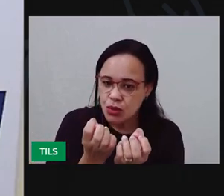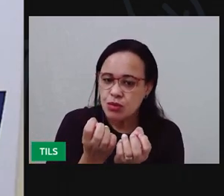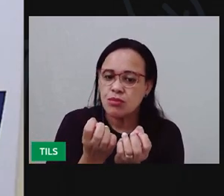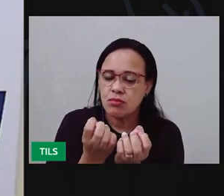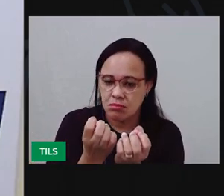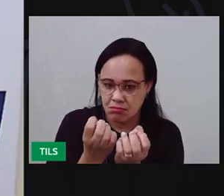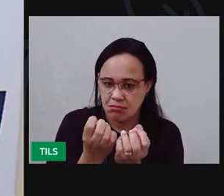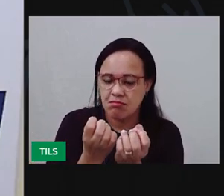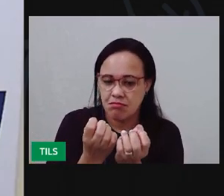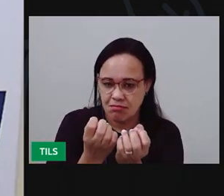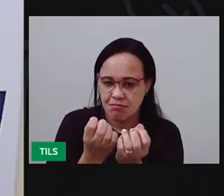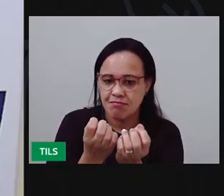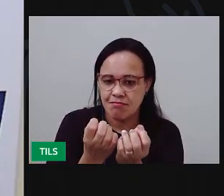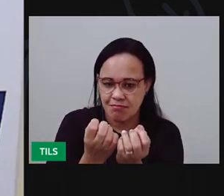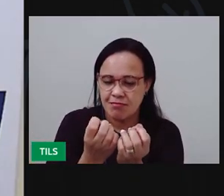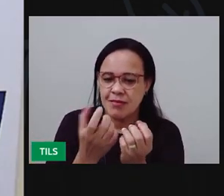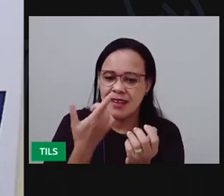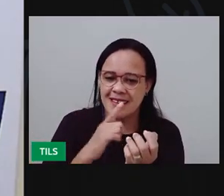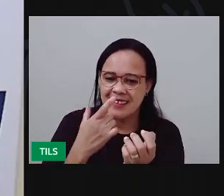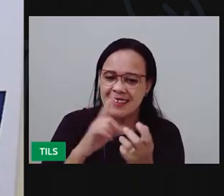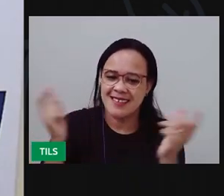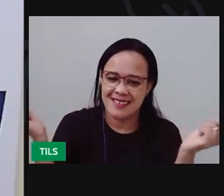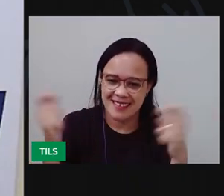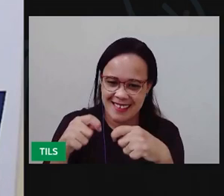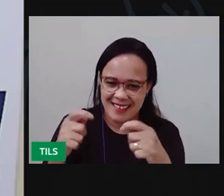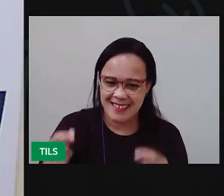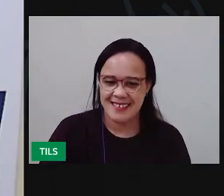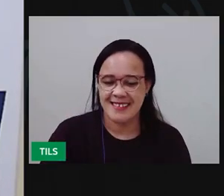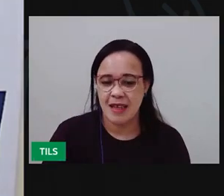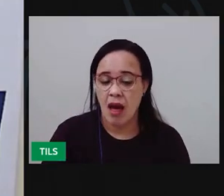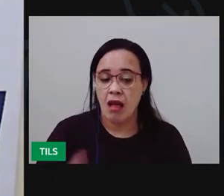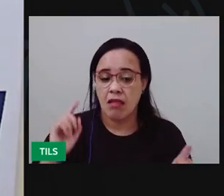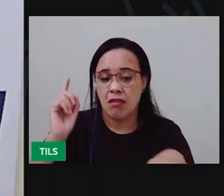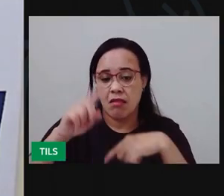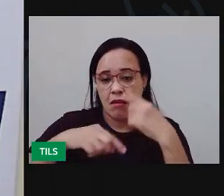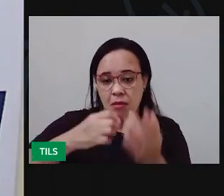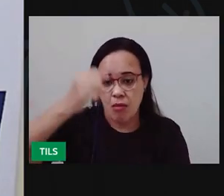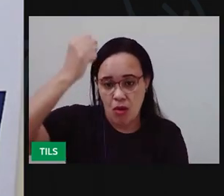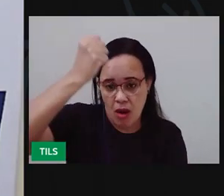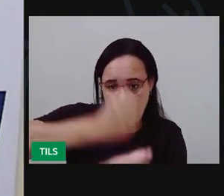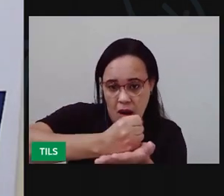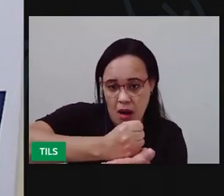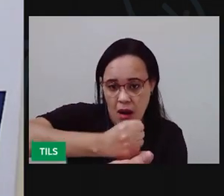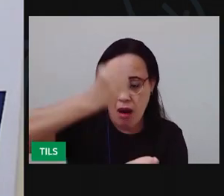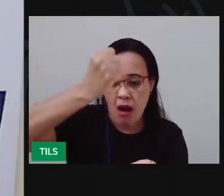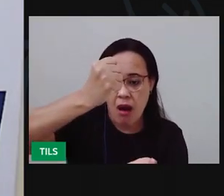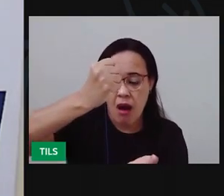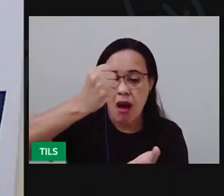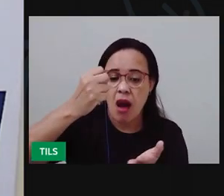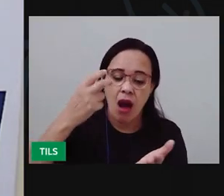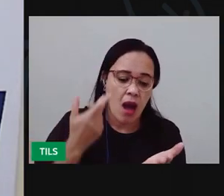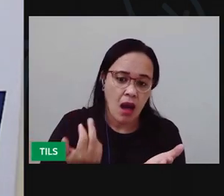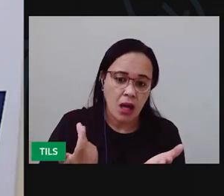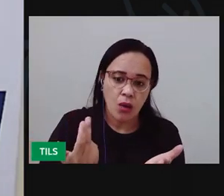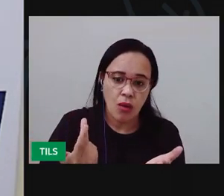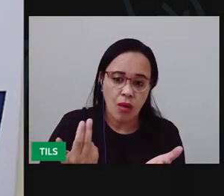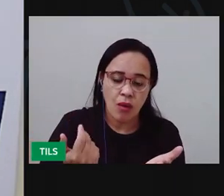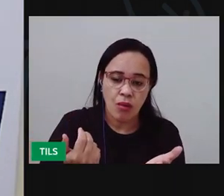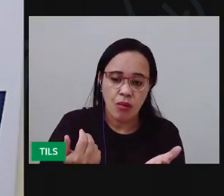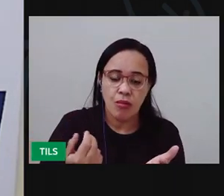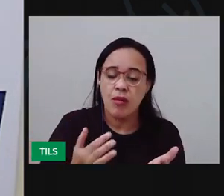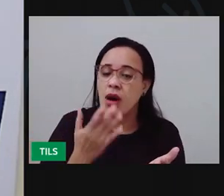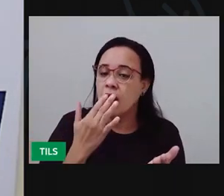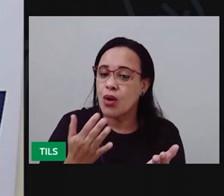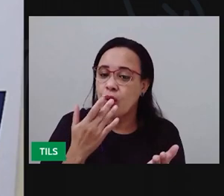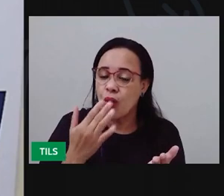você for fazer a impressão aqui no papel, fique marcado. Porque vai funcionar como